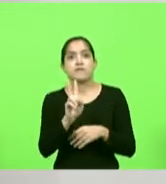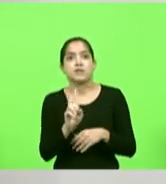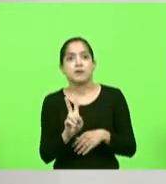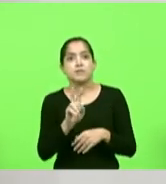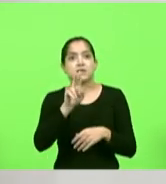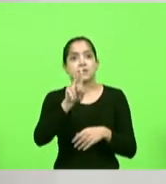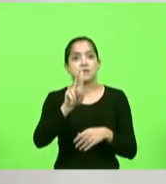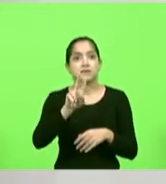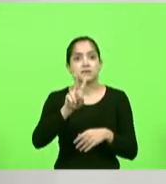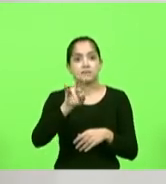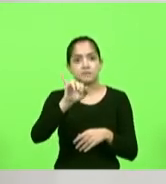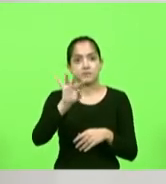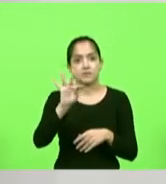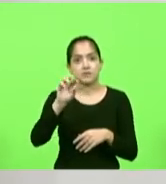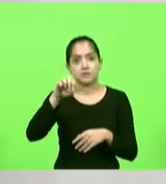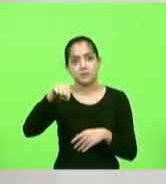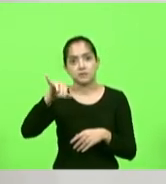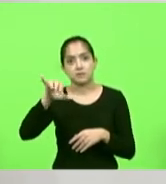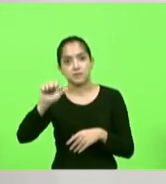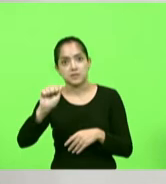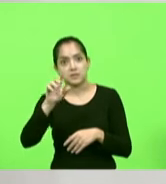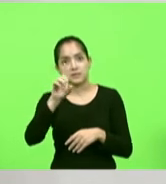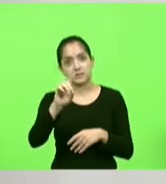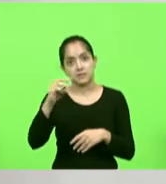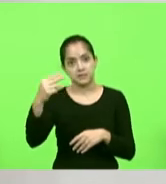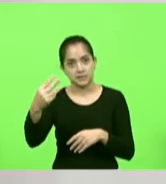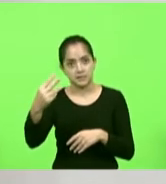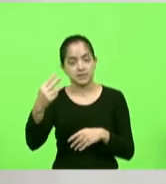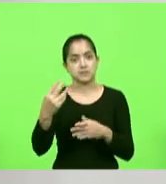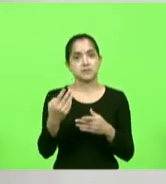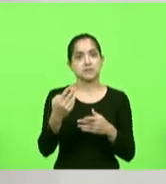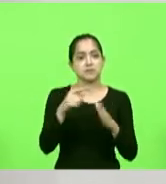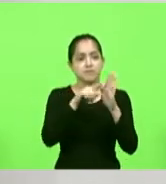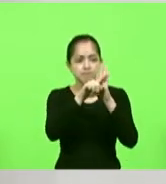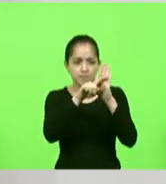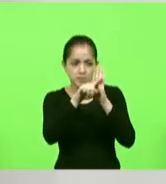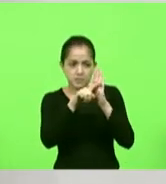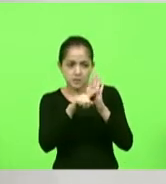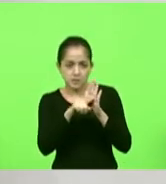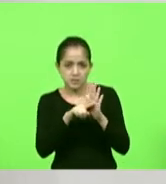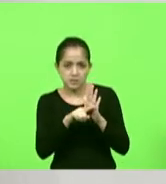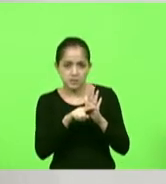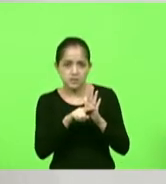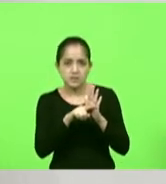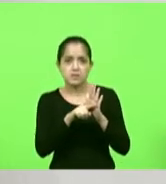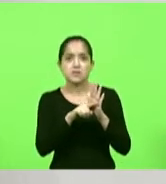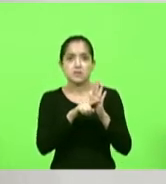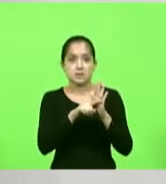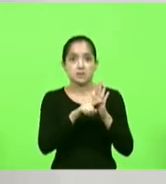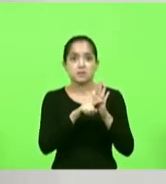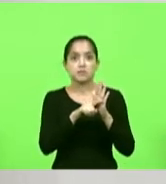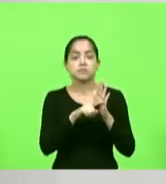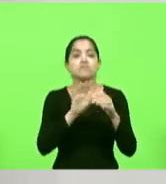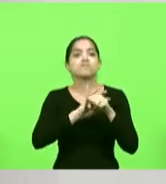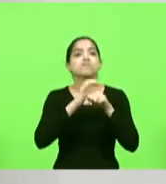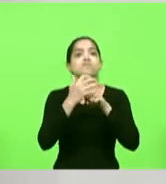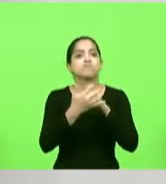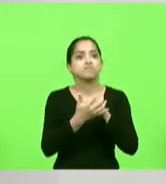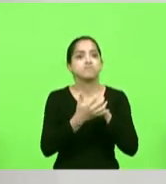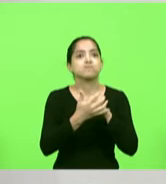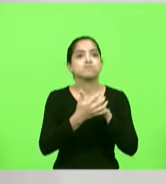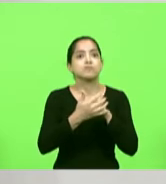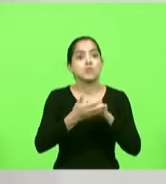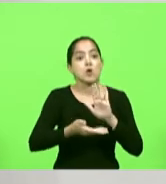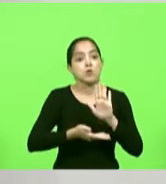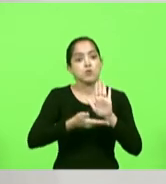do doutor Lair Ribeiro que disse que quando foi feita uma pesquisa dos internados da covid quem tinha altos